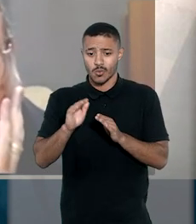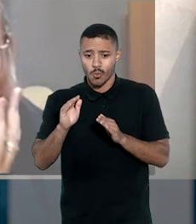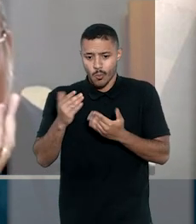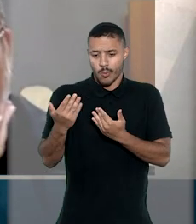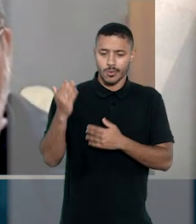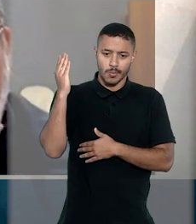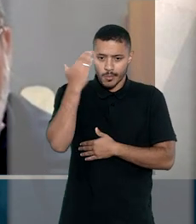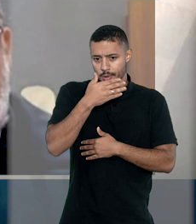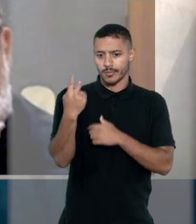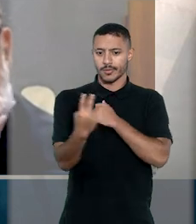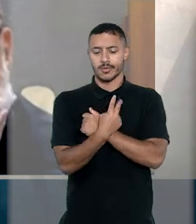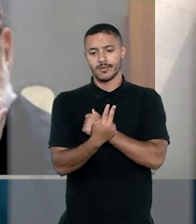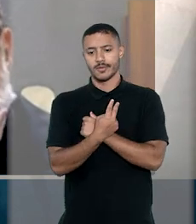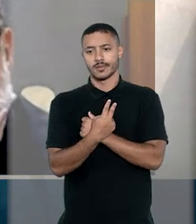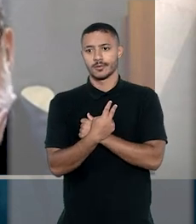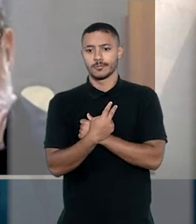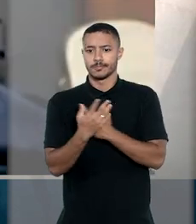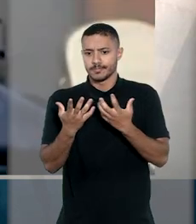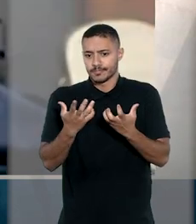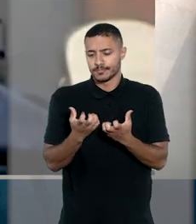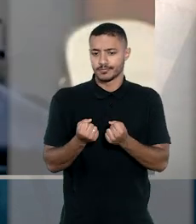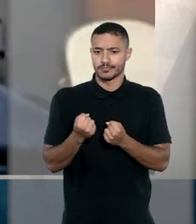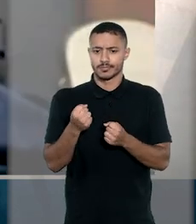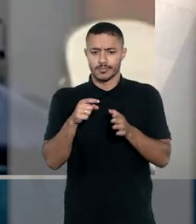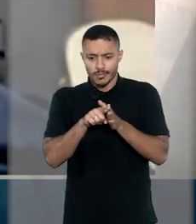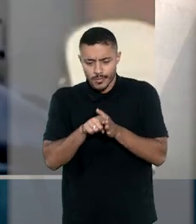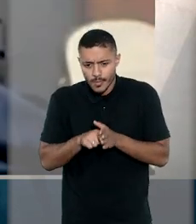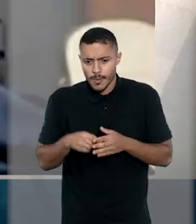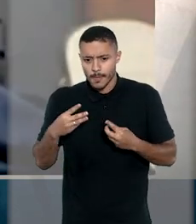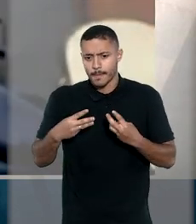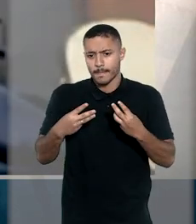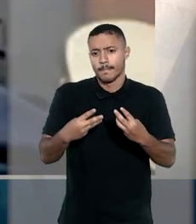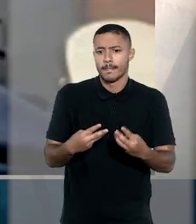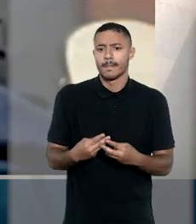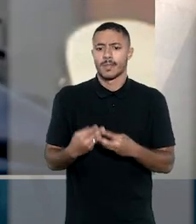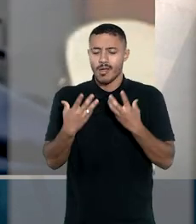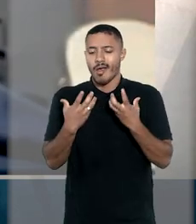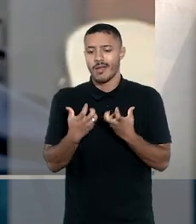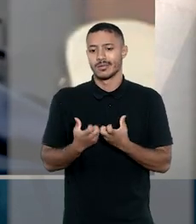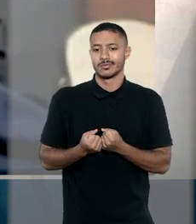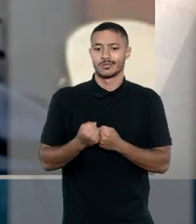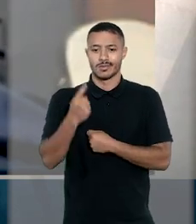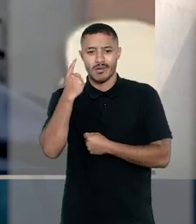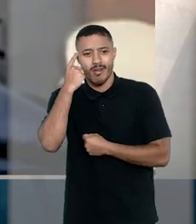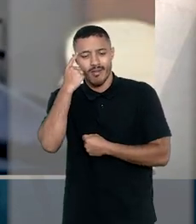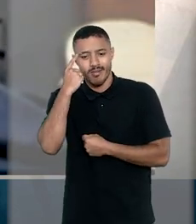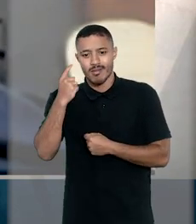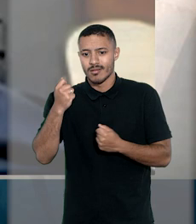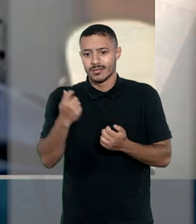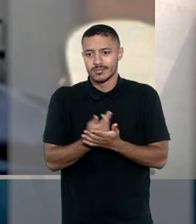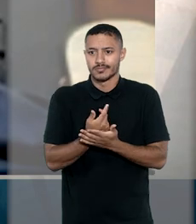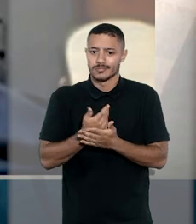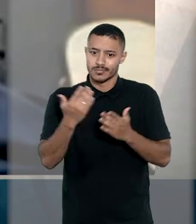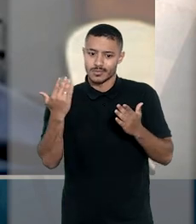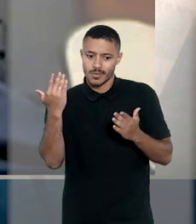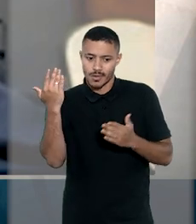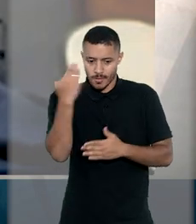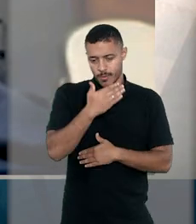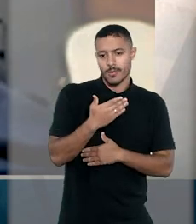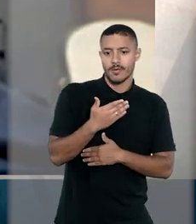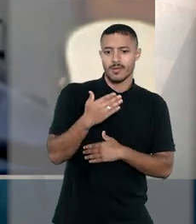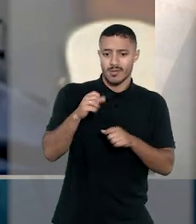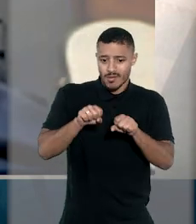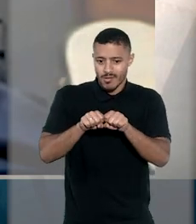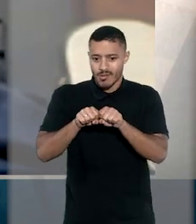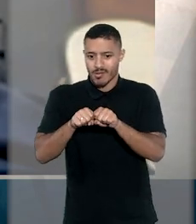realização de contraprova pela defesa. Acolhendo o argumento ministerial, o ministro confirmou que a tese de ilicitude da